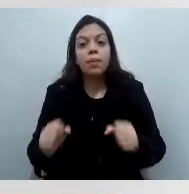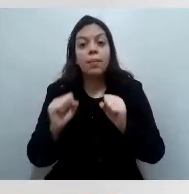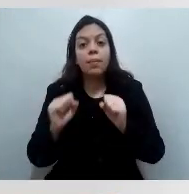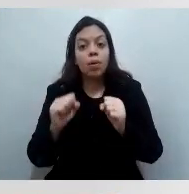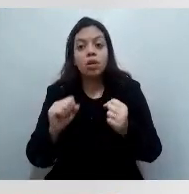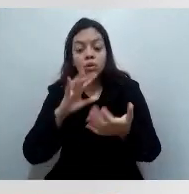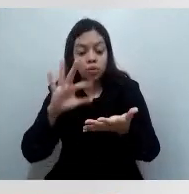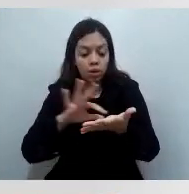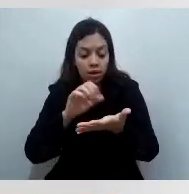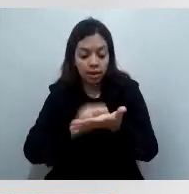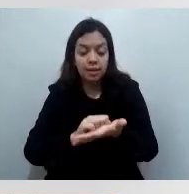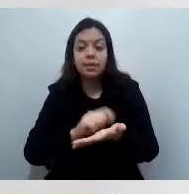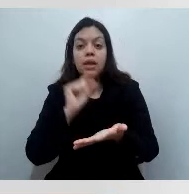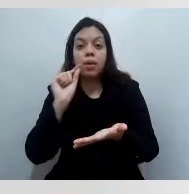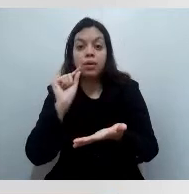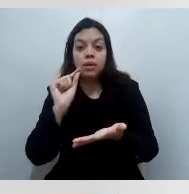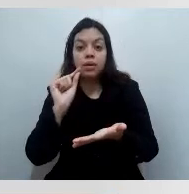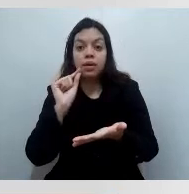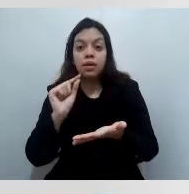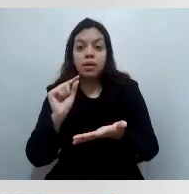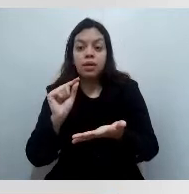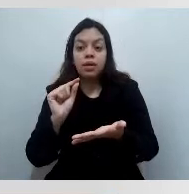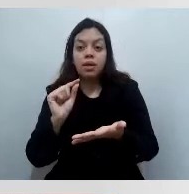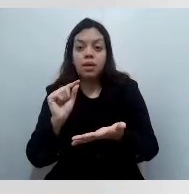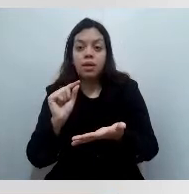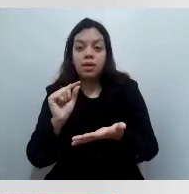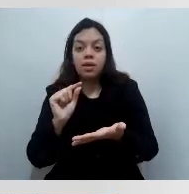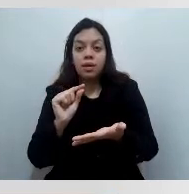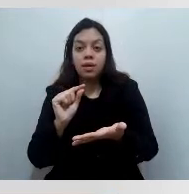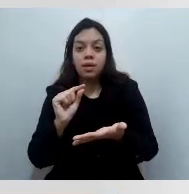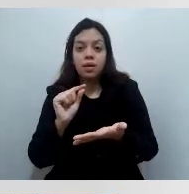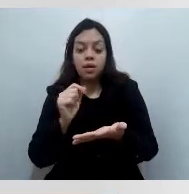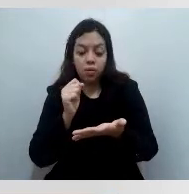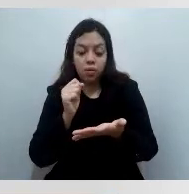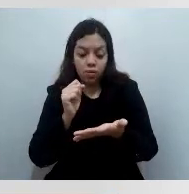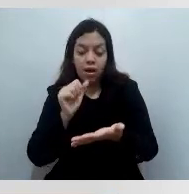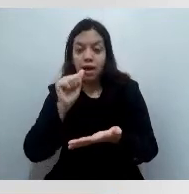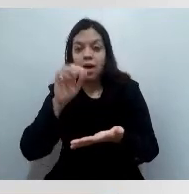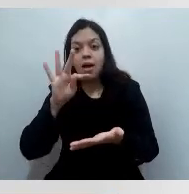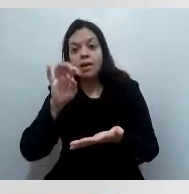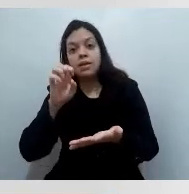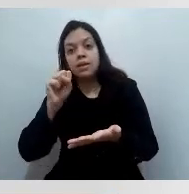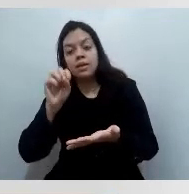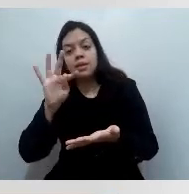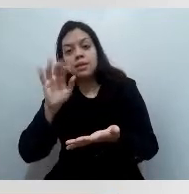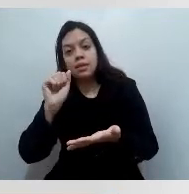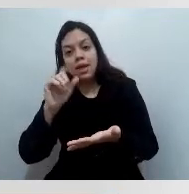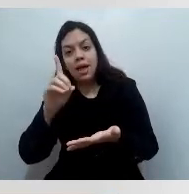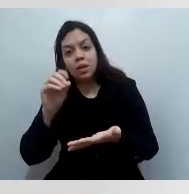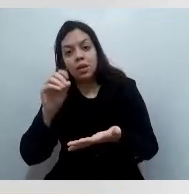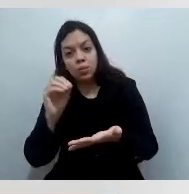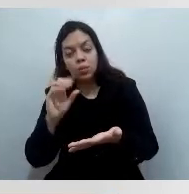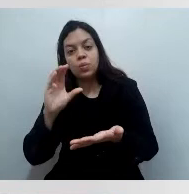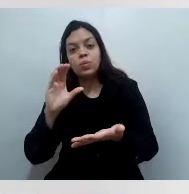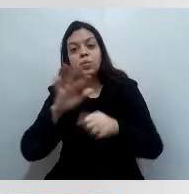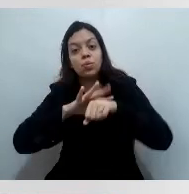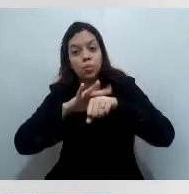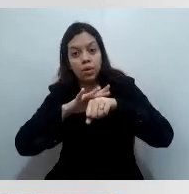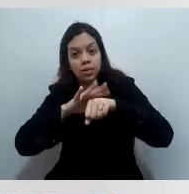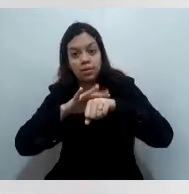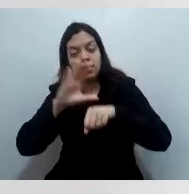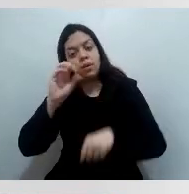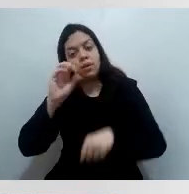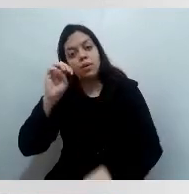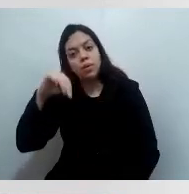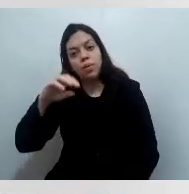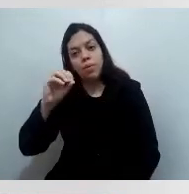profissional habilitado, assinar a declaração da comorbidade que aquela pessoa tem para ter o